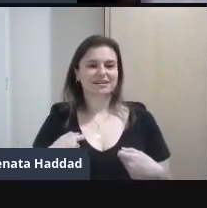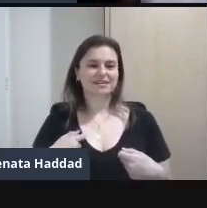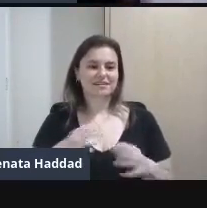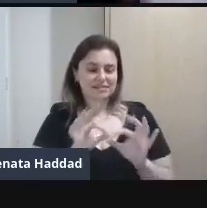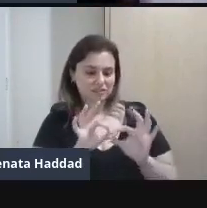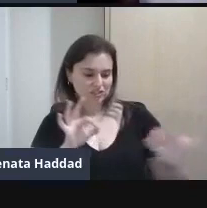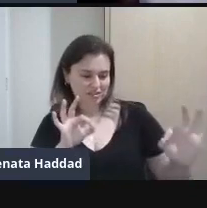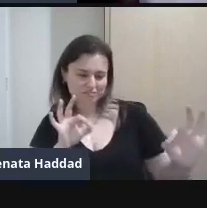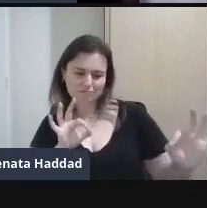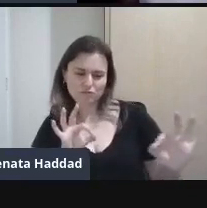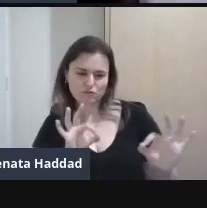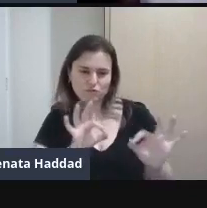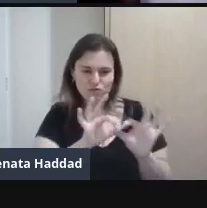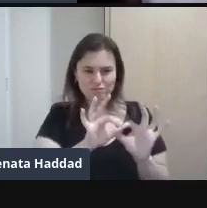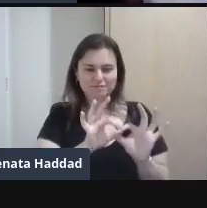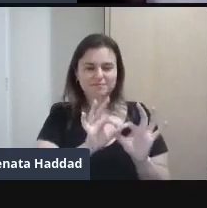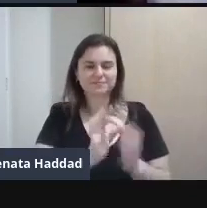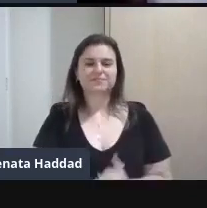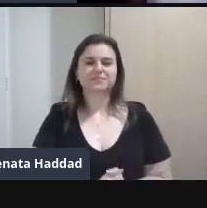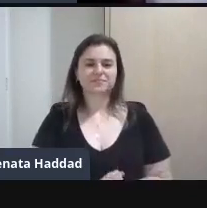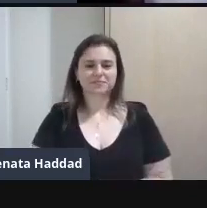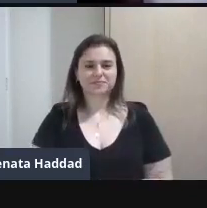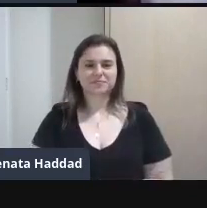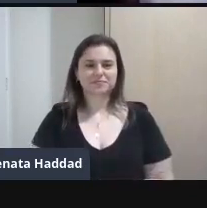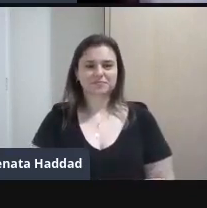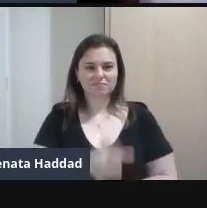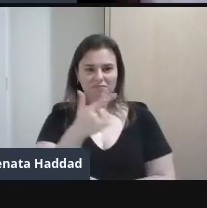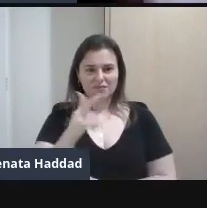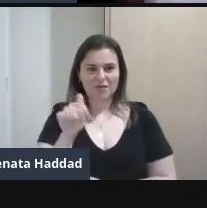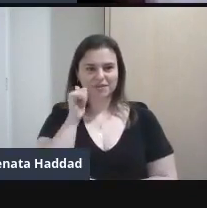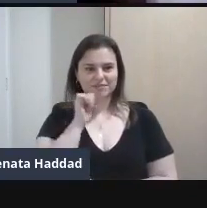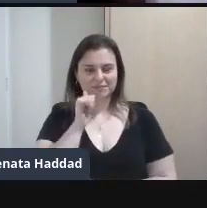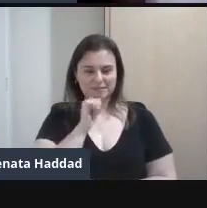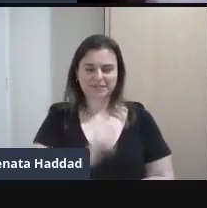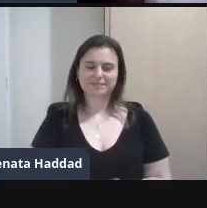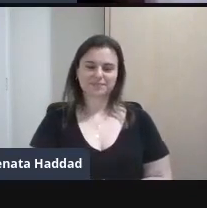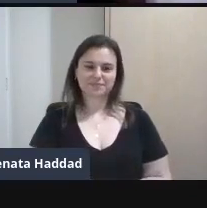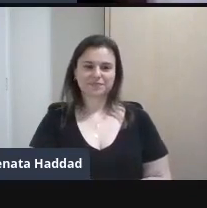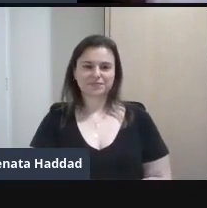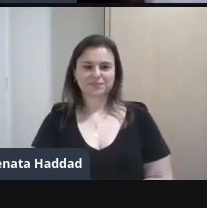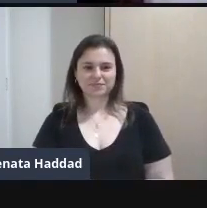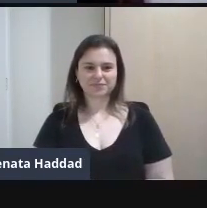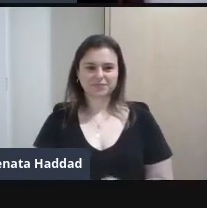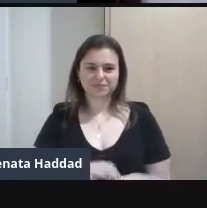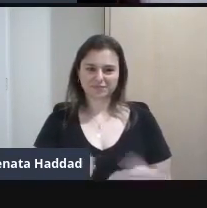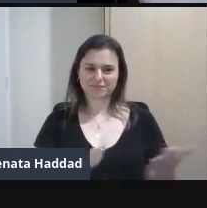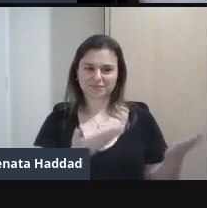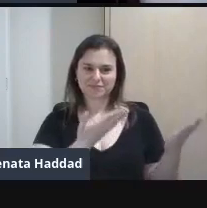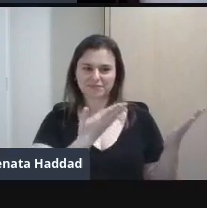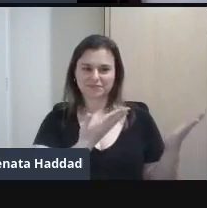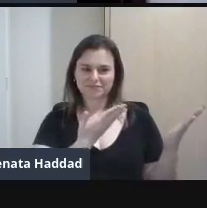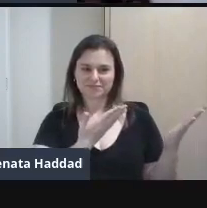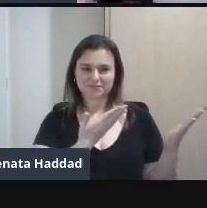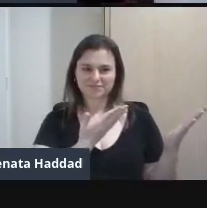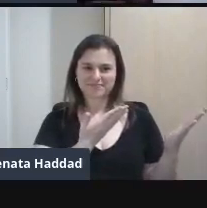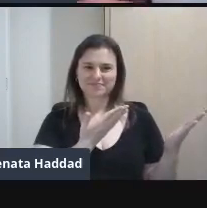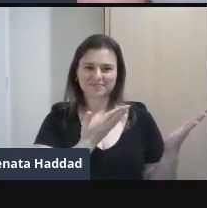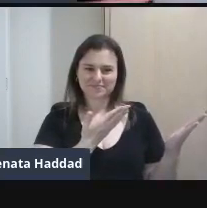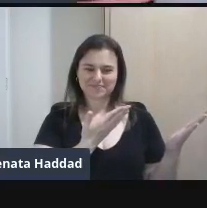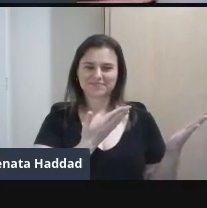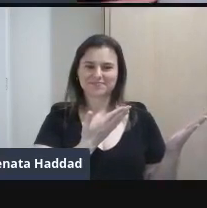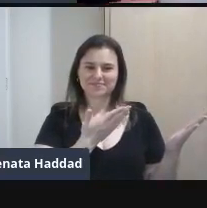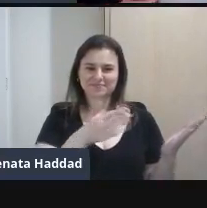Vamos lá Próxima Próxima mulher Temos mais A Fernanda Montenegro Ei